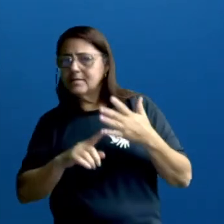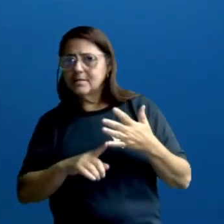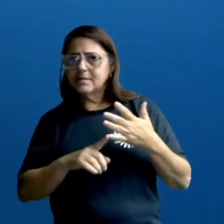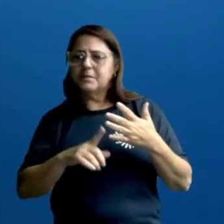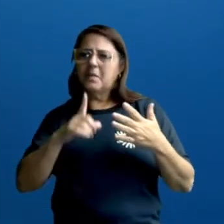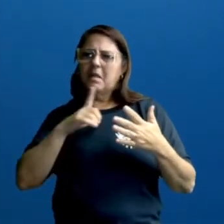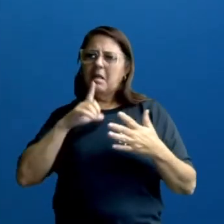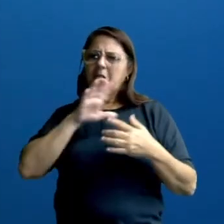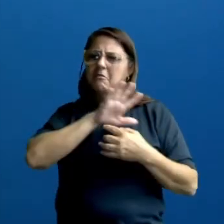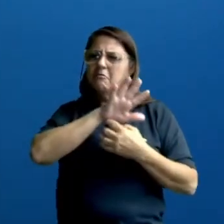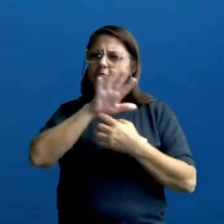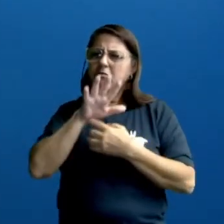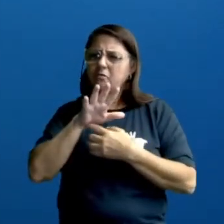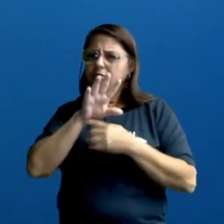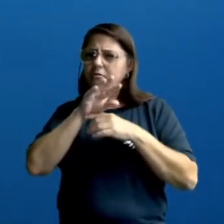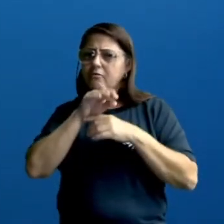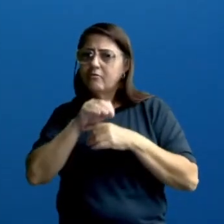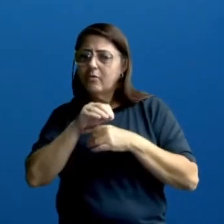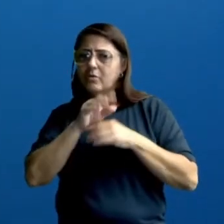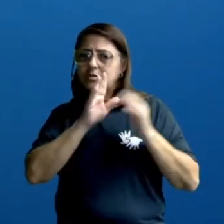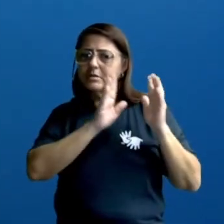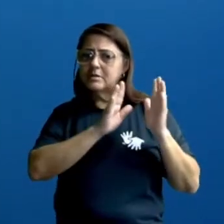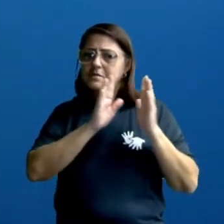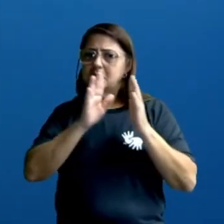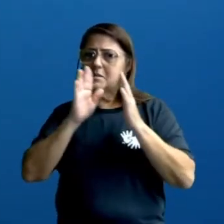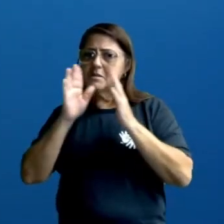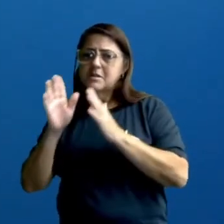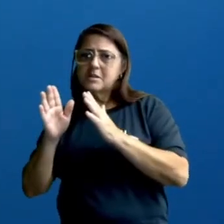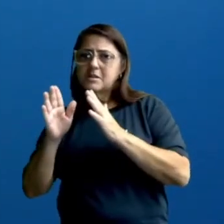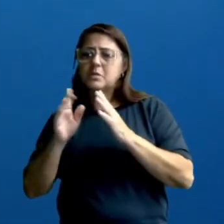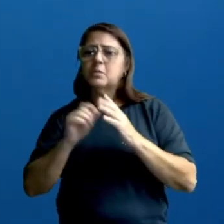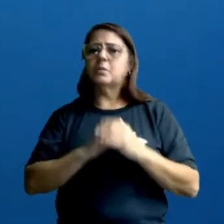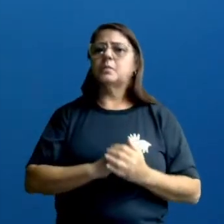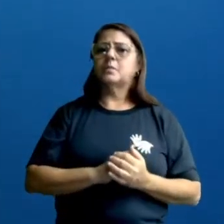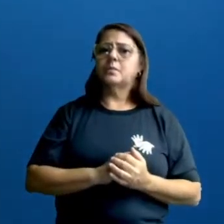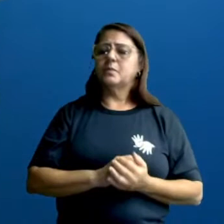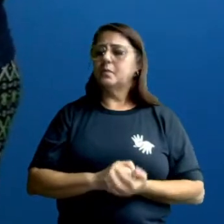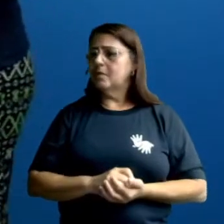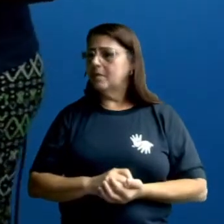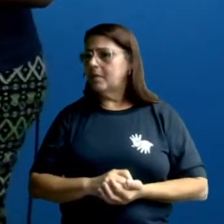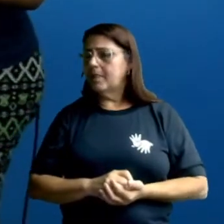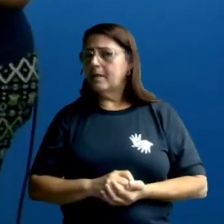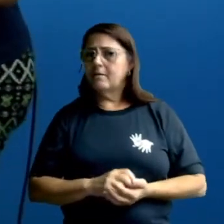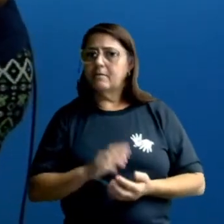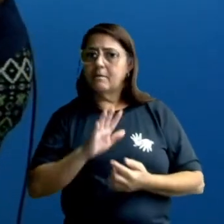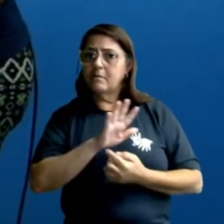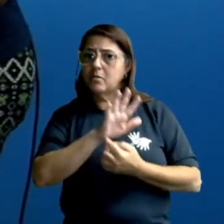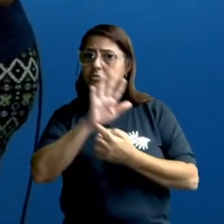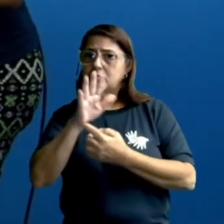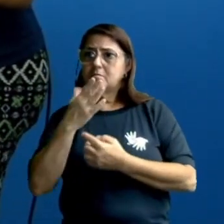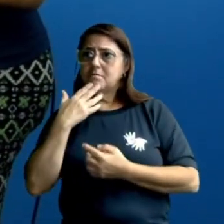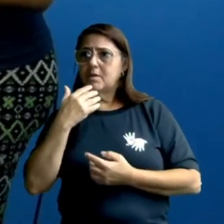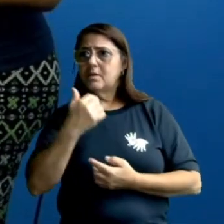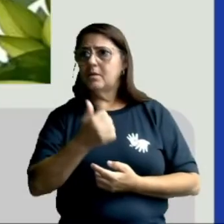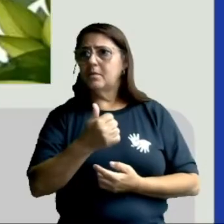da planta, da árvore. E aqui está dividido cada partezinha dela. Deixa a tia Manu mostrar melhor.